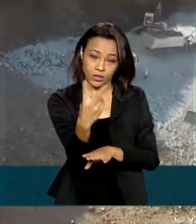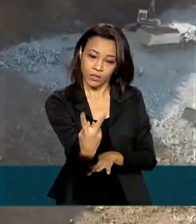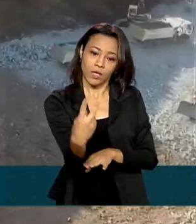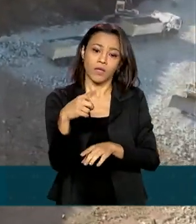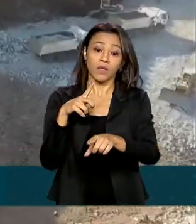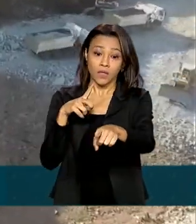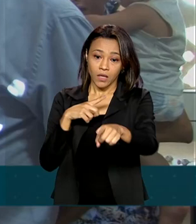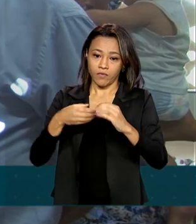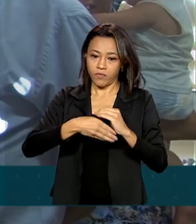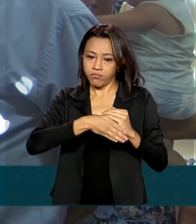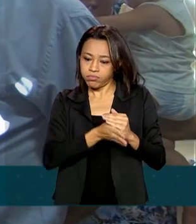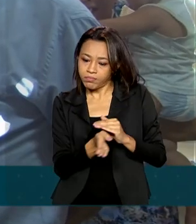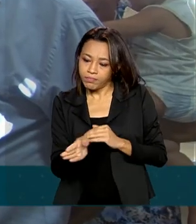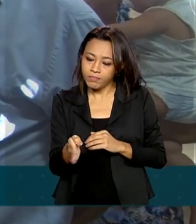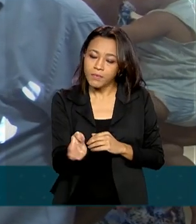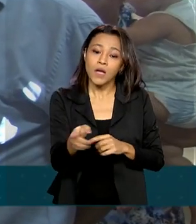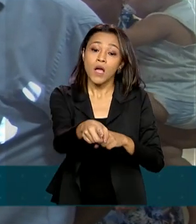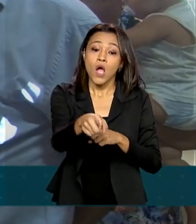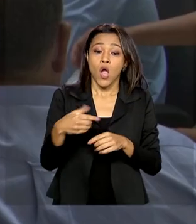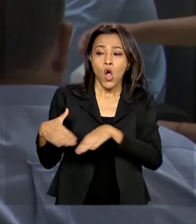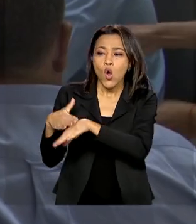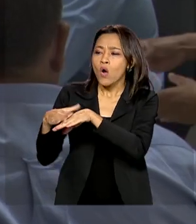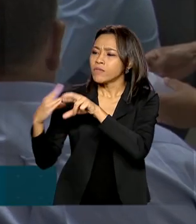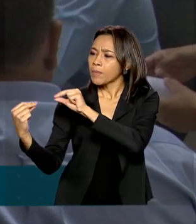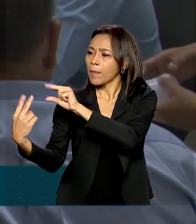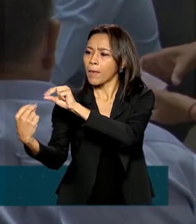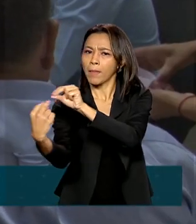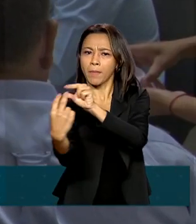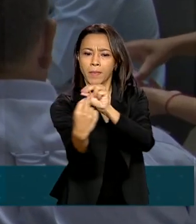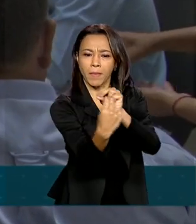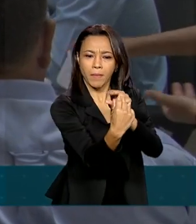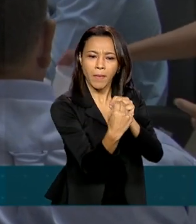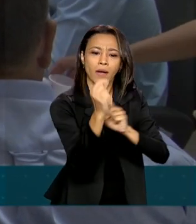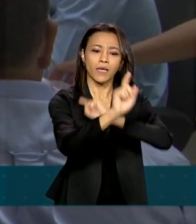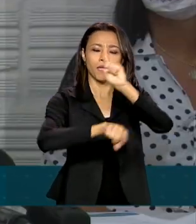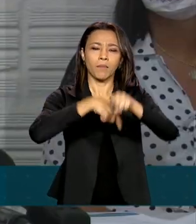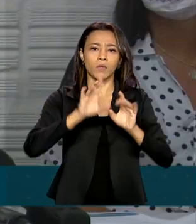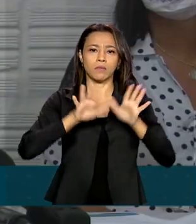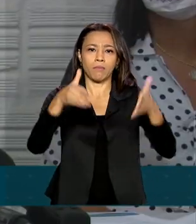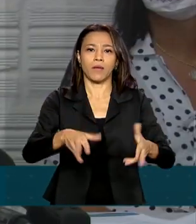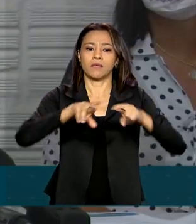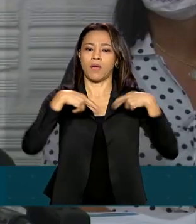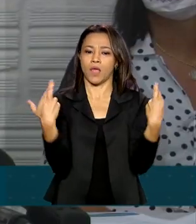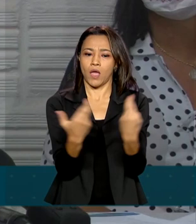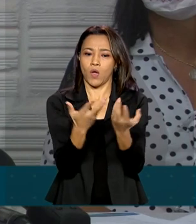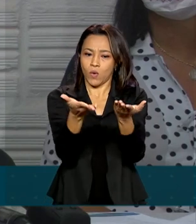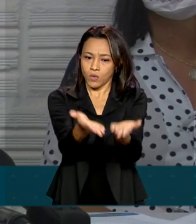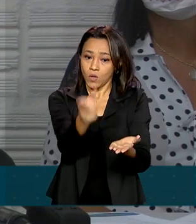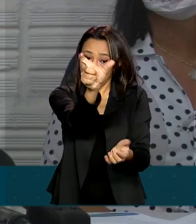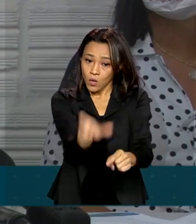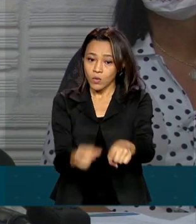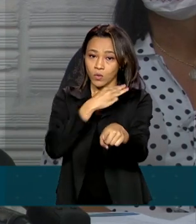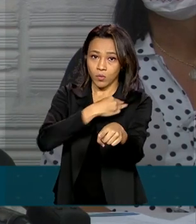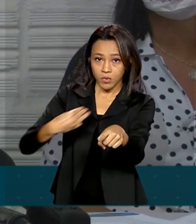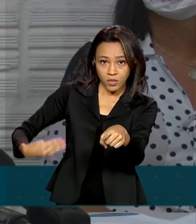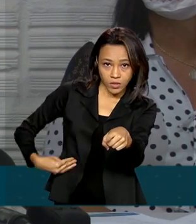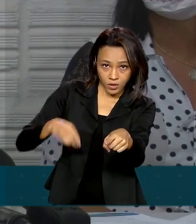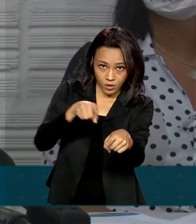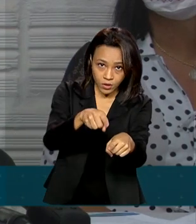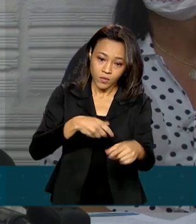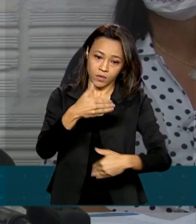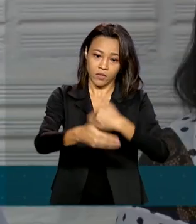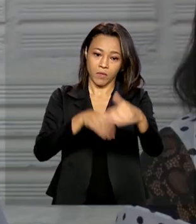do empreendimento, conversar com moradores e participar de reuniões, o ministro do Desenvolvimento Regional,